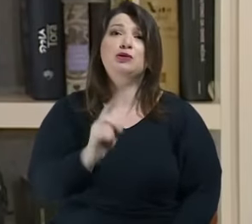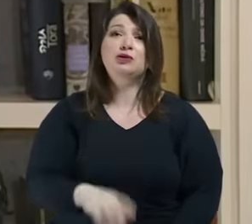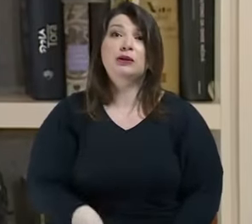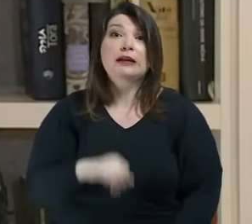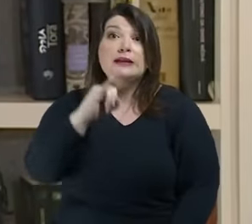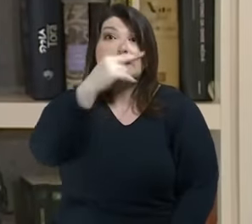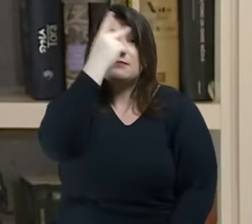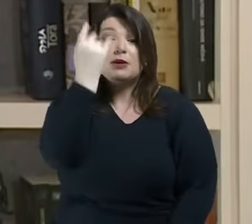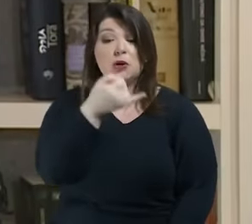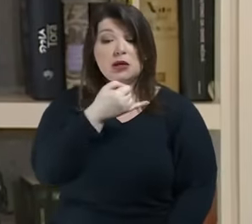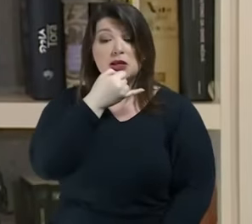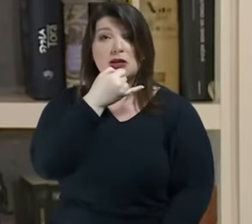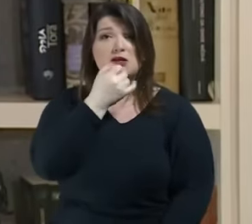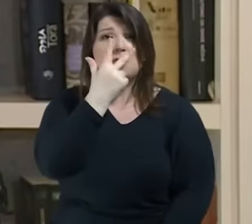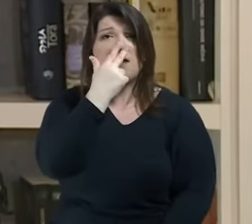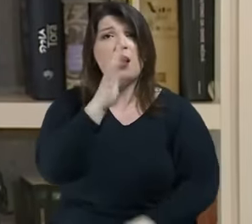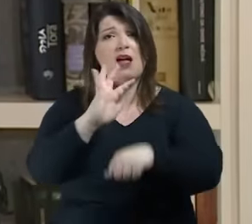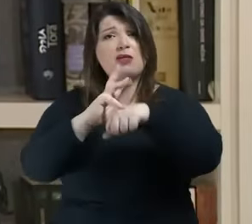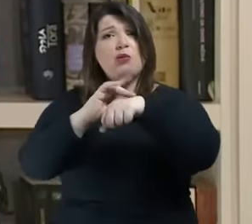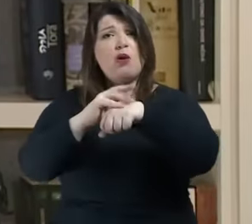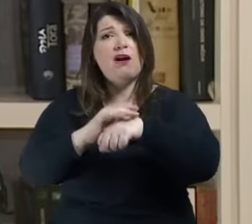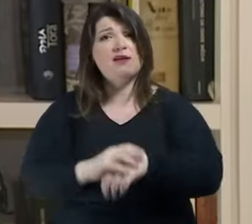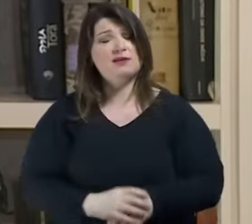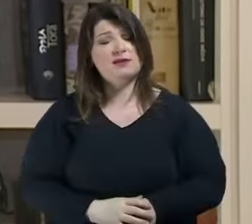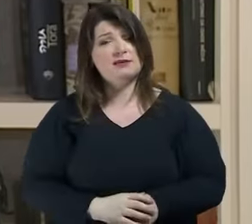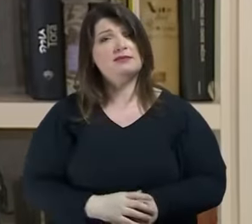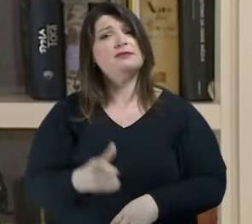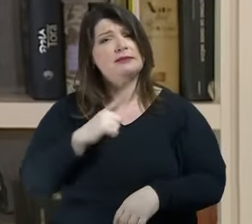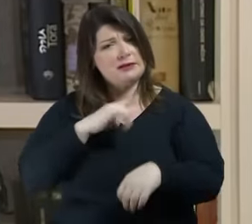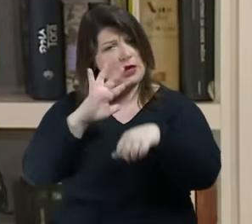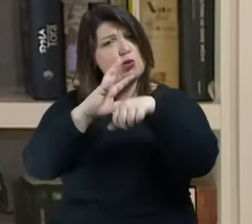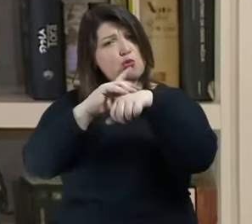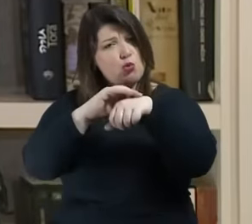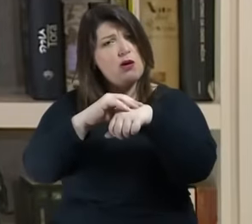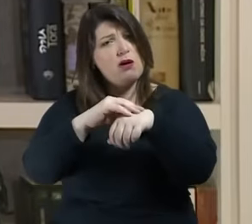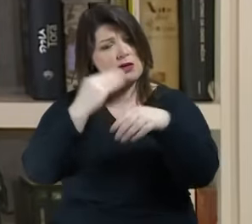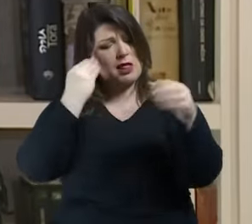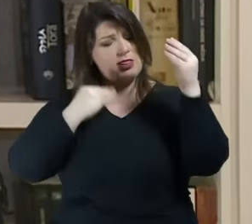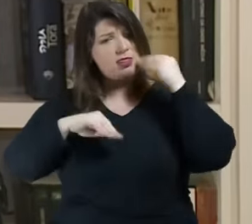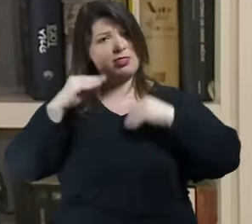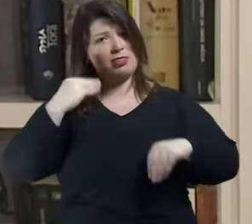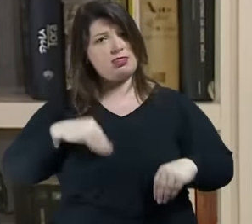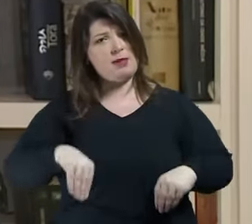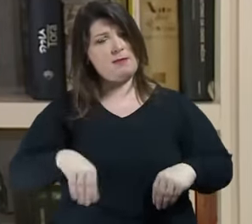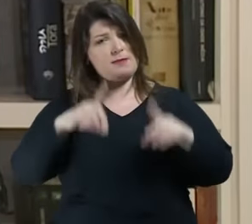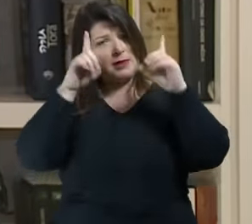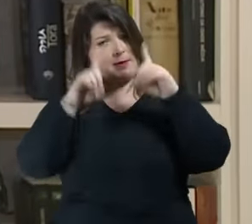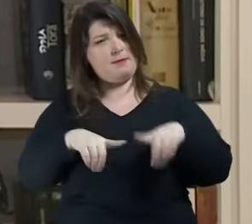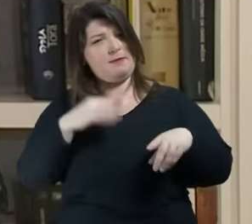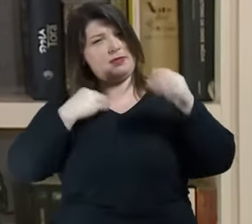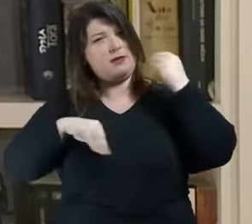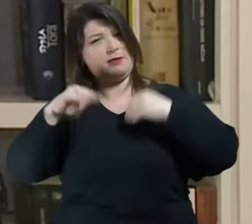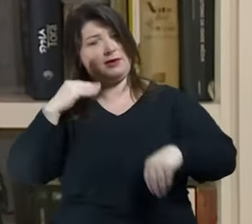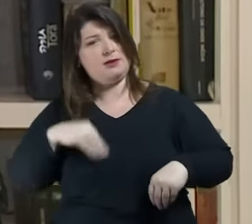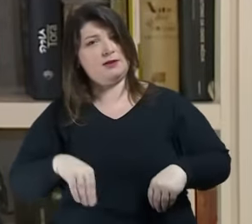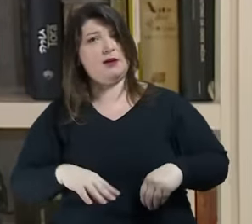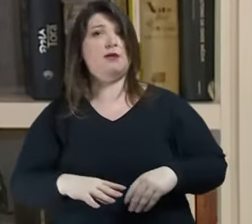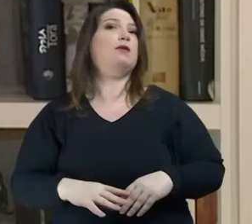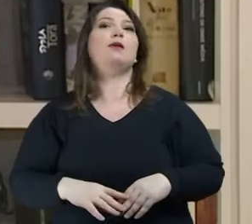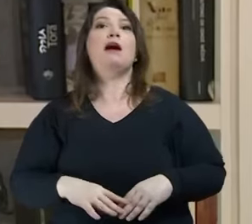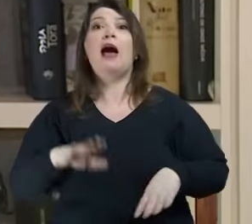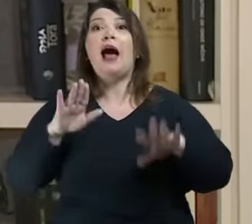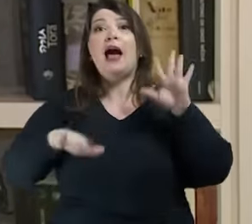existe a doença da depressão mas eu trato qualquer tristeza coisa natural na vida como depressão